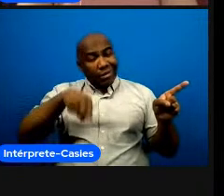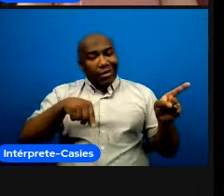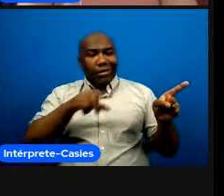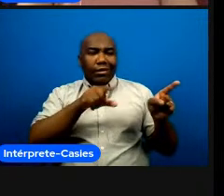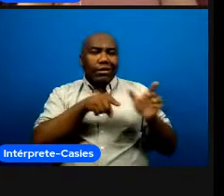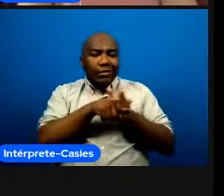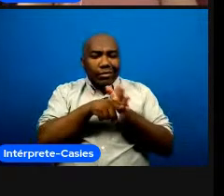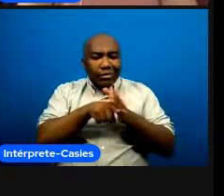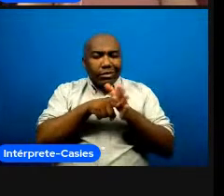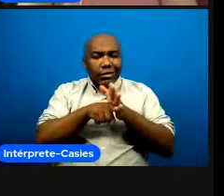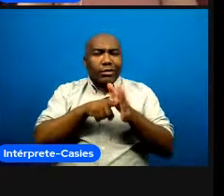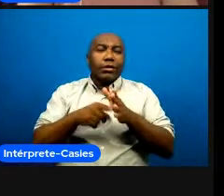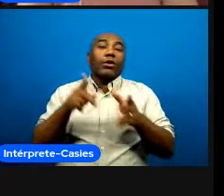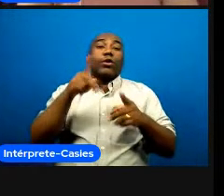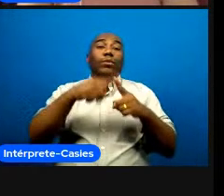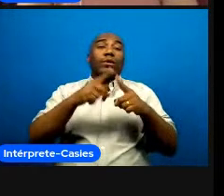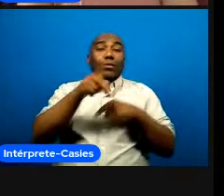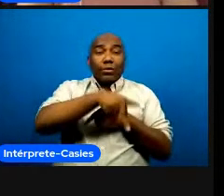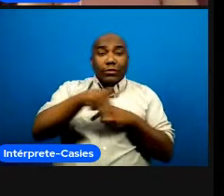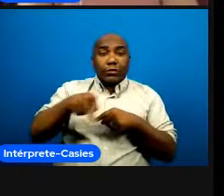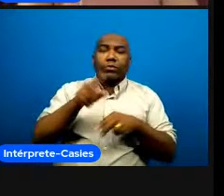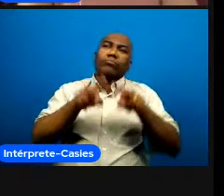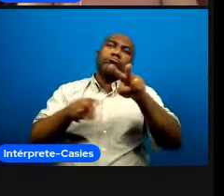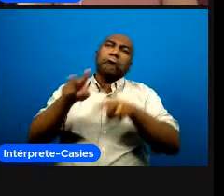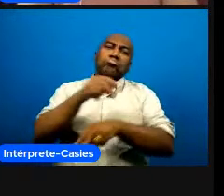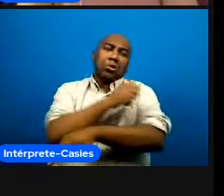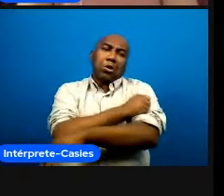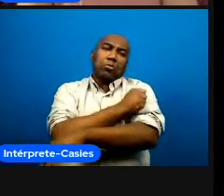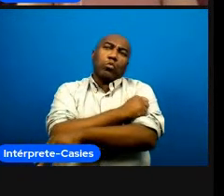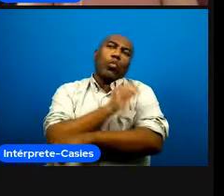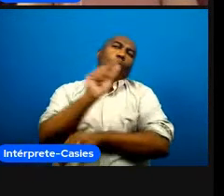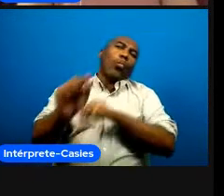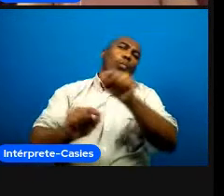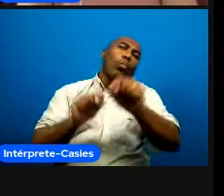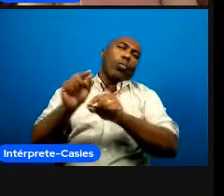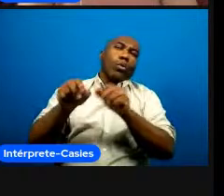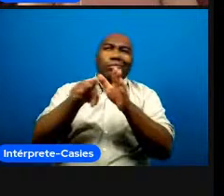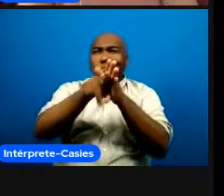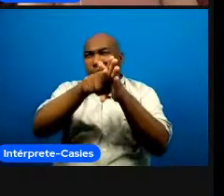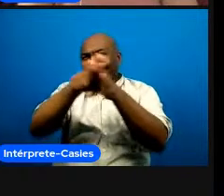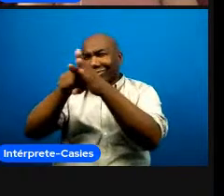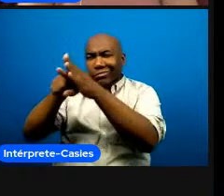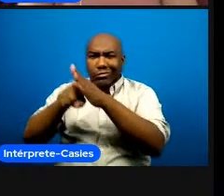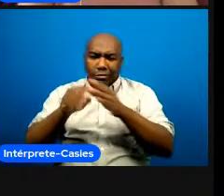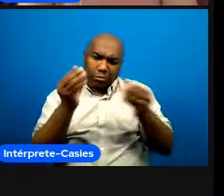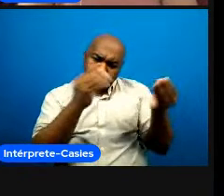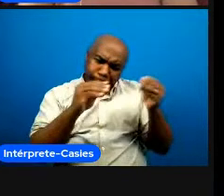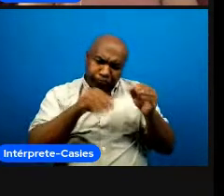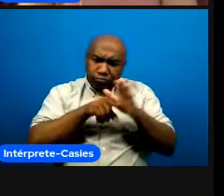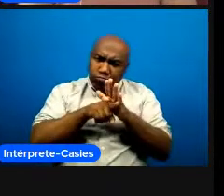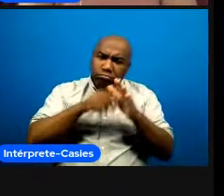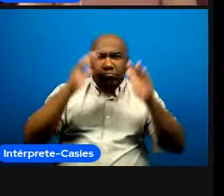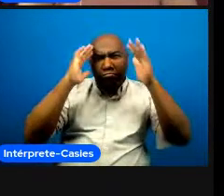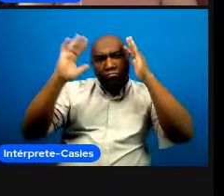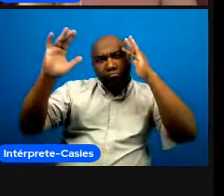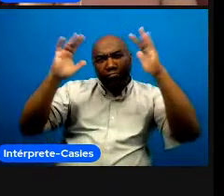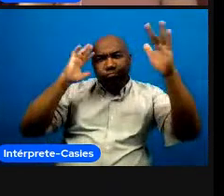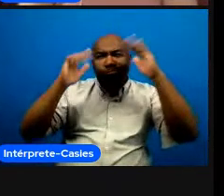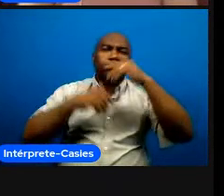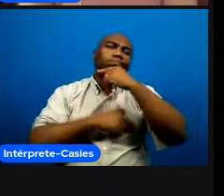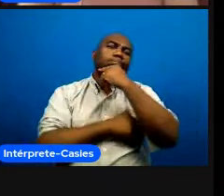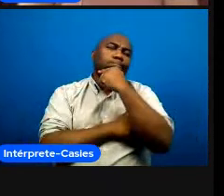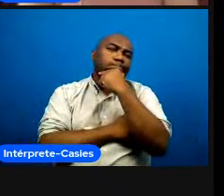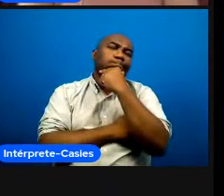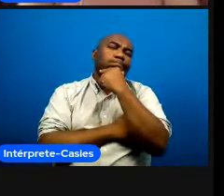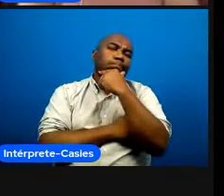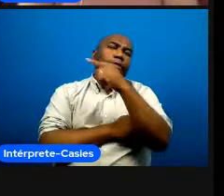trabalho que fazem ou seja eles conseguem rever e revisitar a sua prática de maneira reflexiva né e não é só isso eles